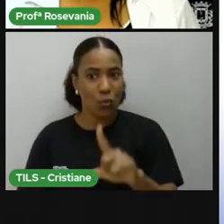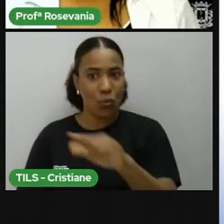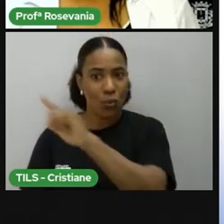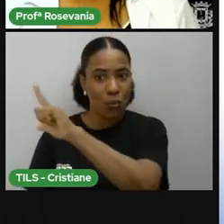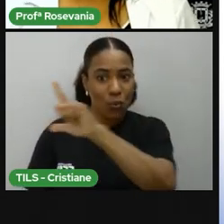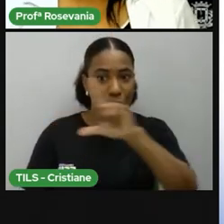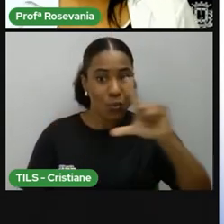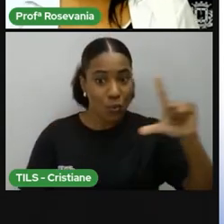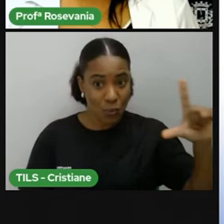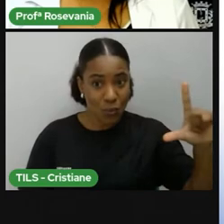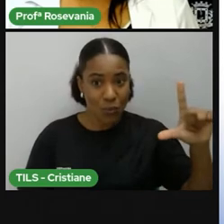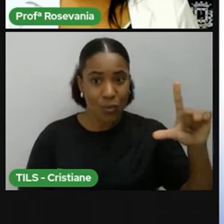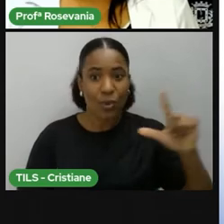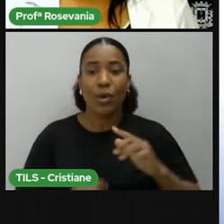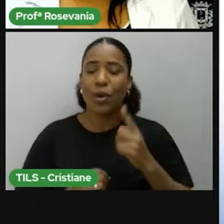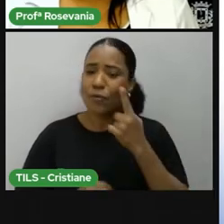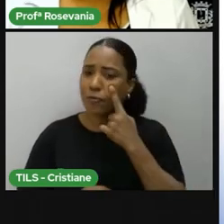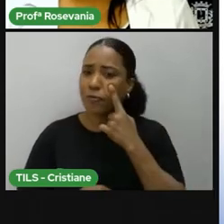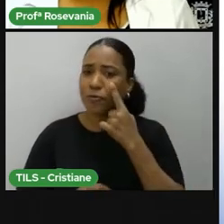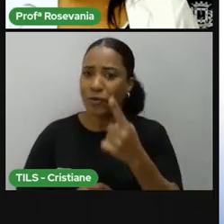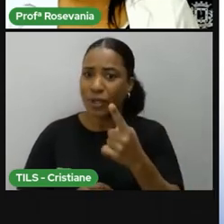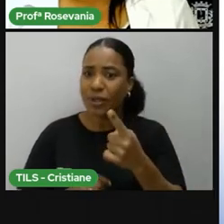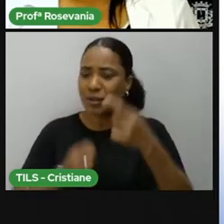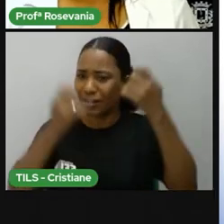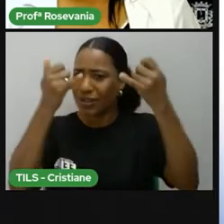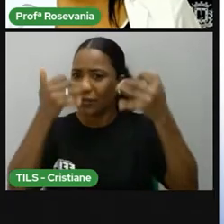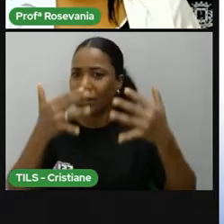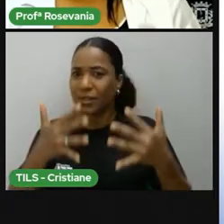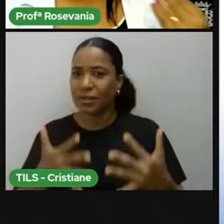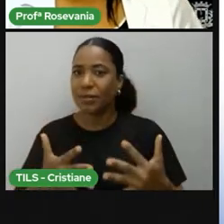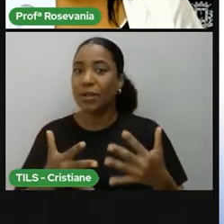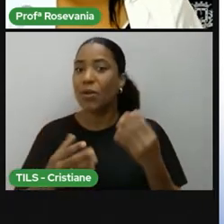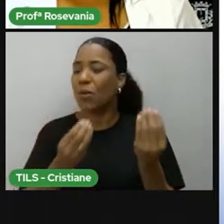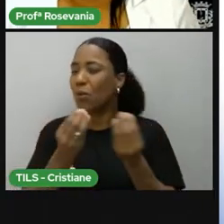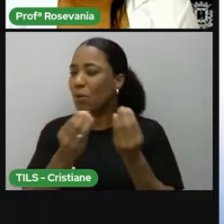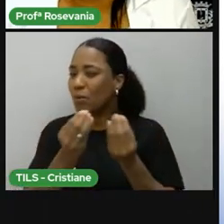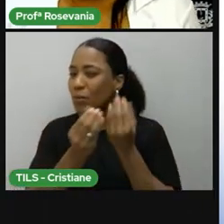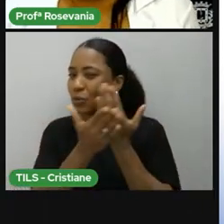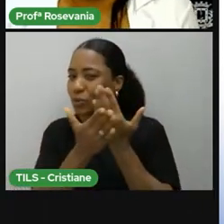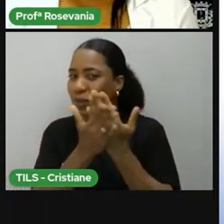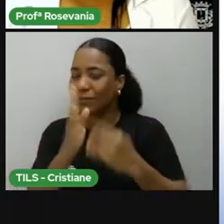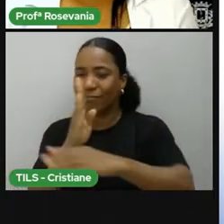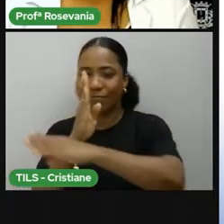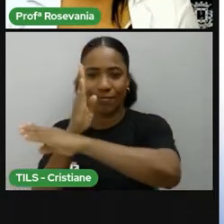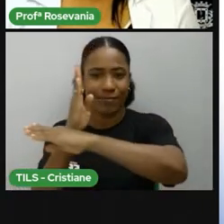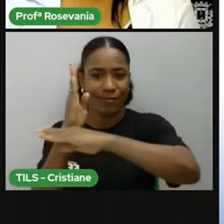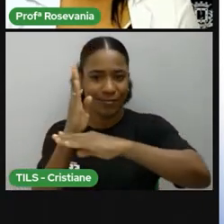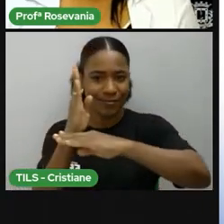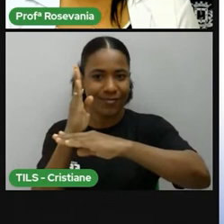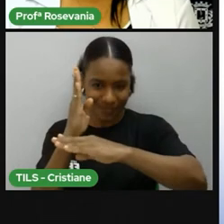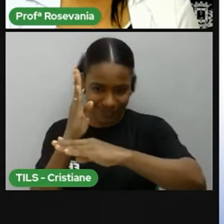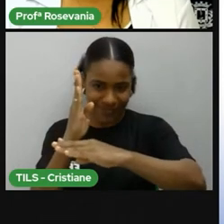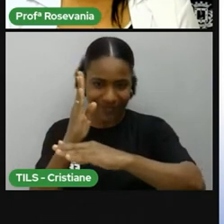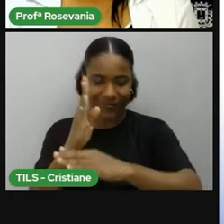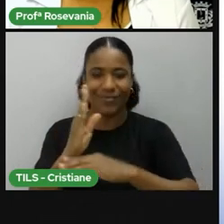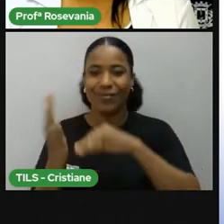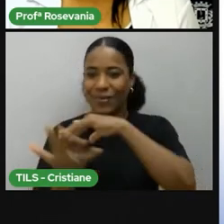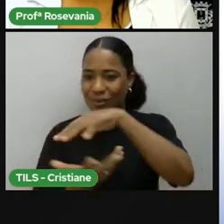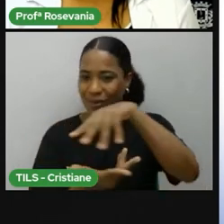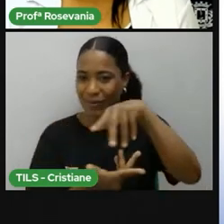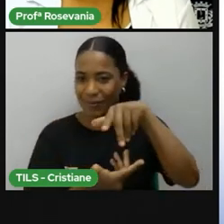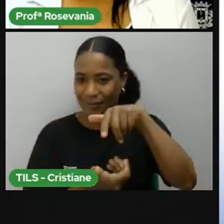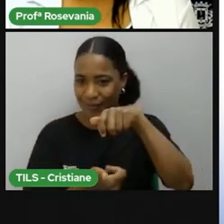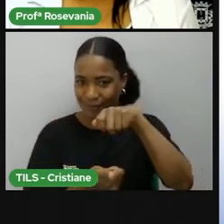Aí, com base nisso e aquelas informações todas que eu dei para vocês, vamos estudar aqui os quadrantes desse mapa. Esse primeiro